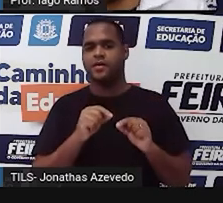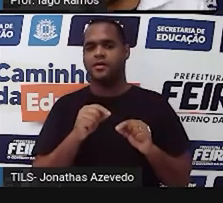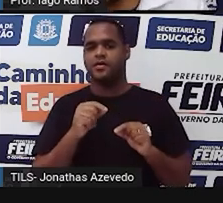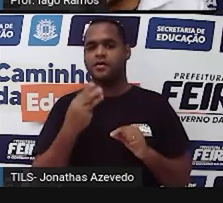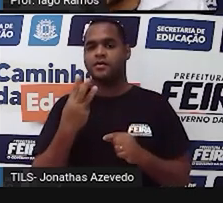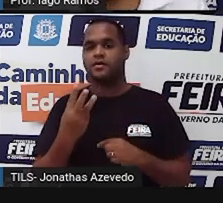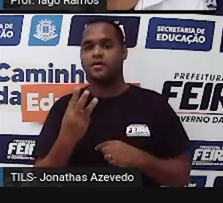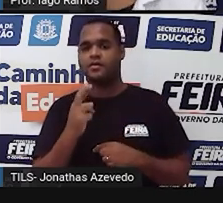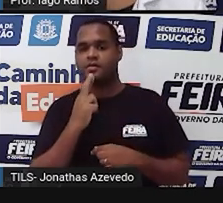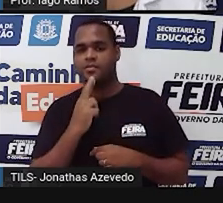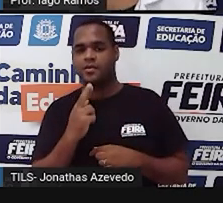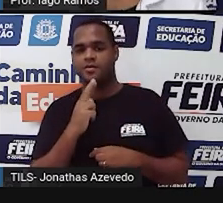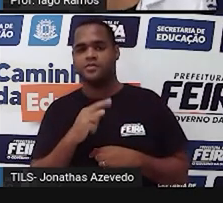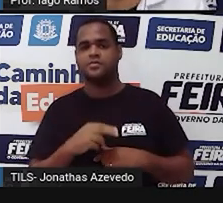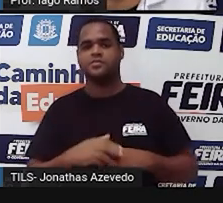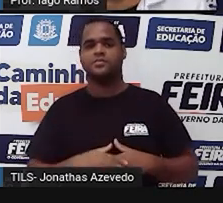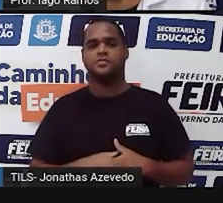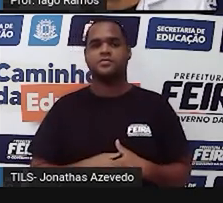opções de resposta.